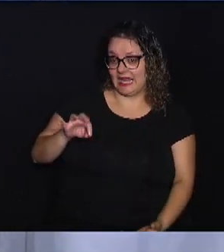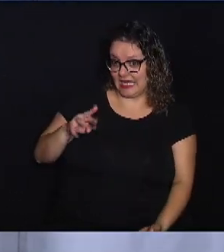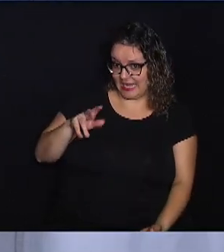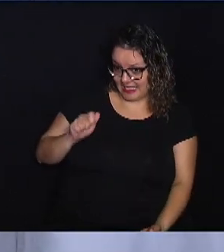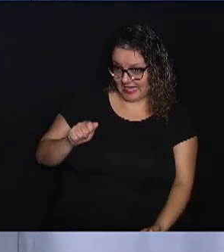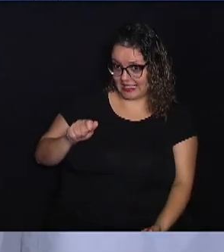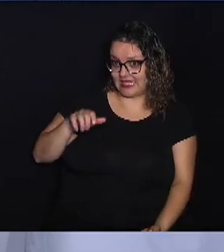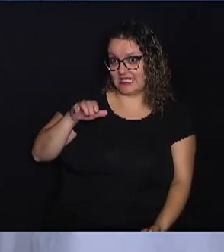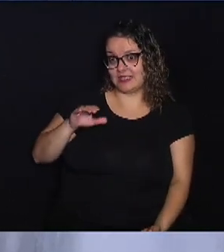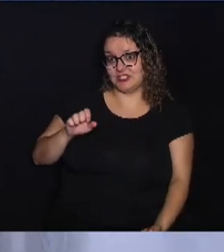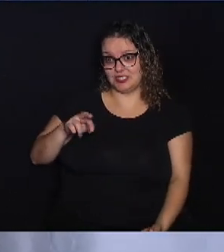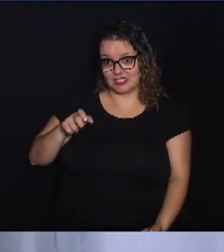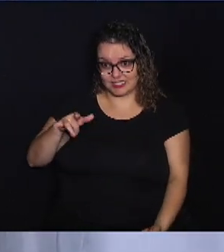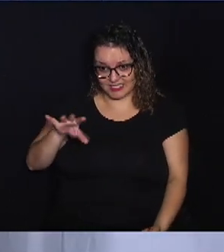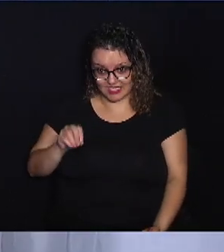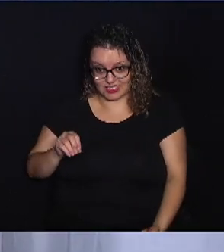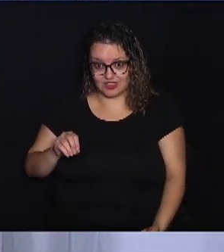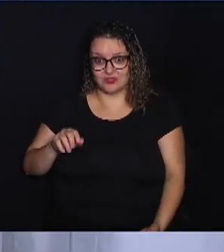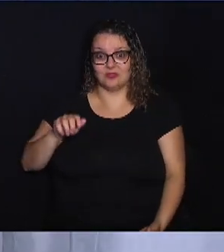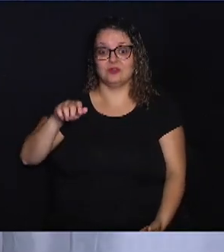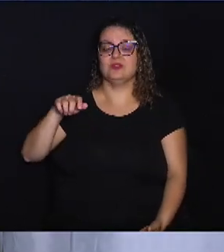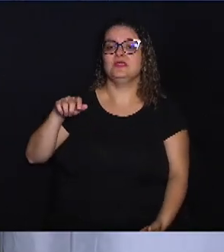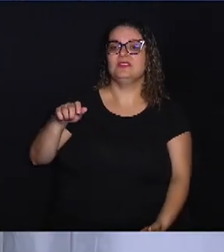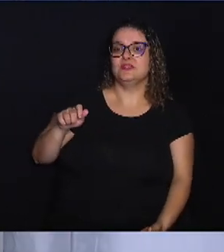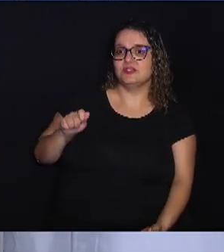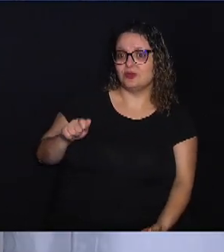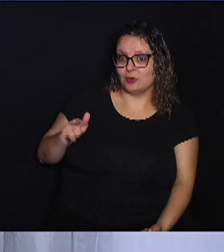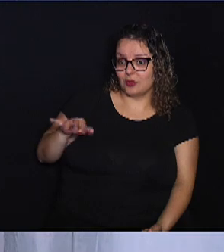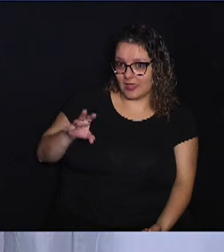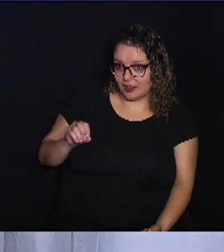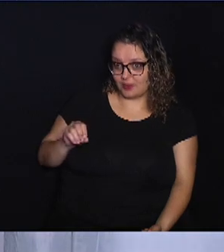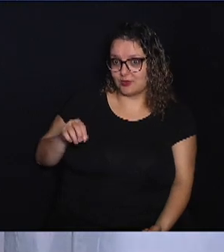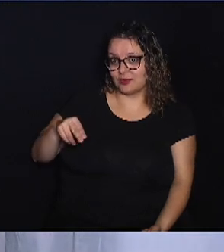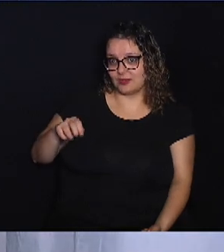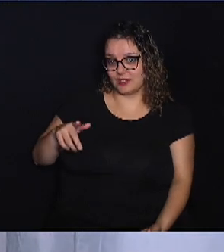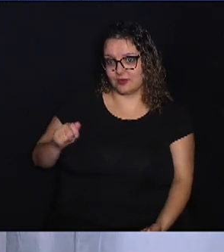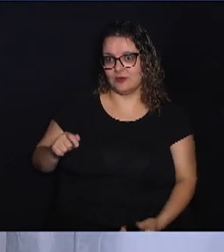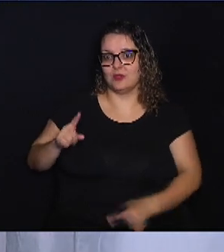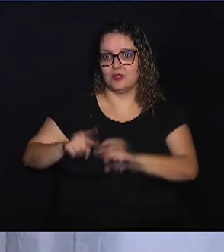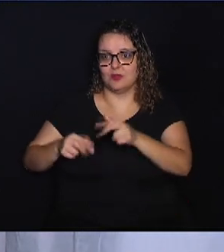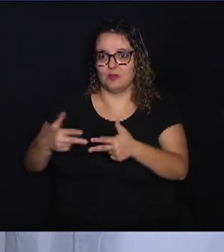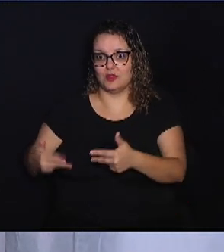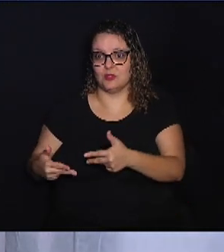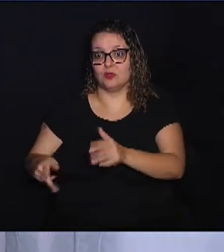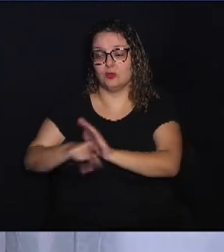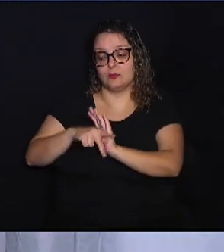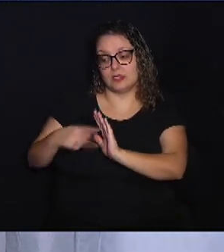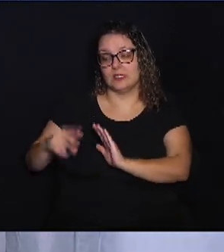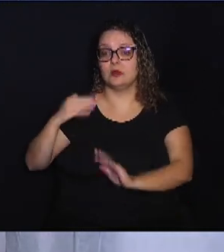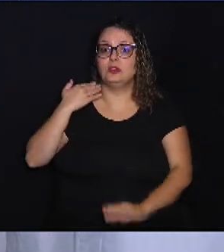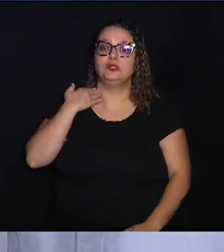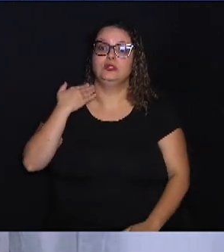do agronegócio é uma forma de investimento, um produto financeiro do banco, onde para você